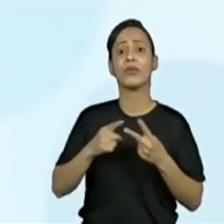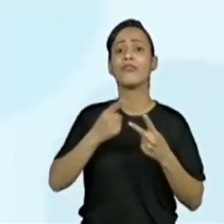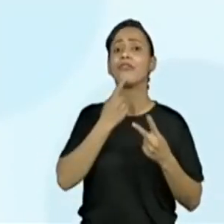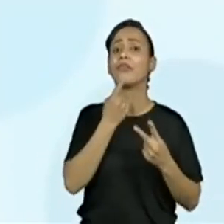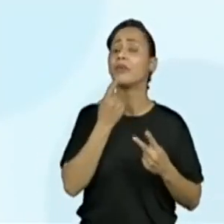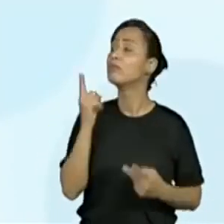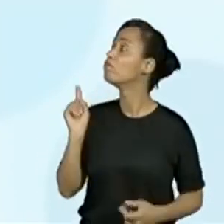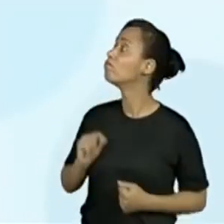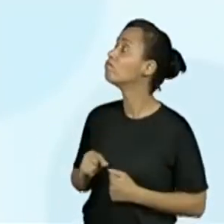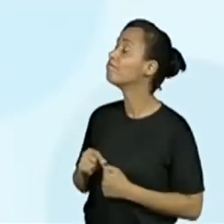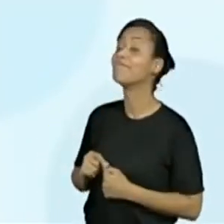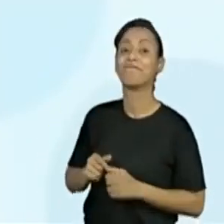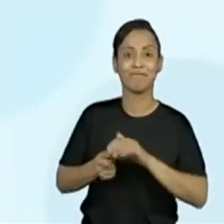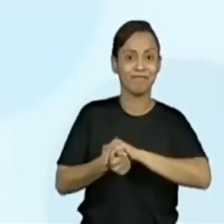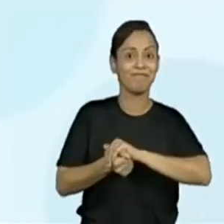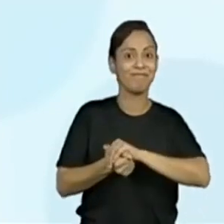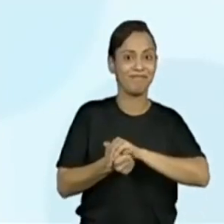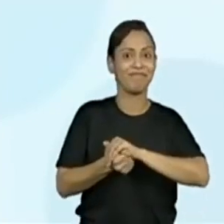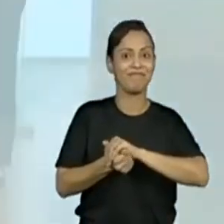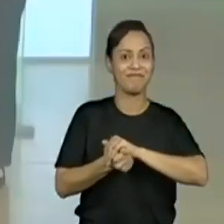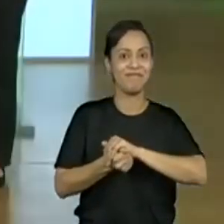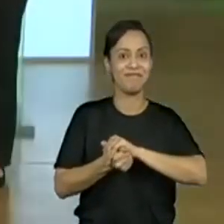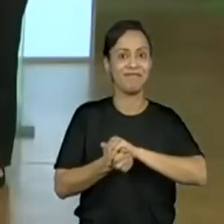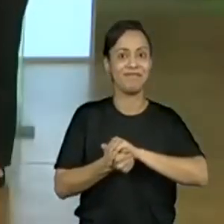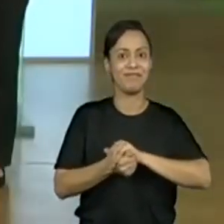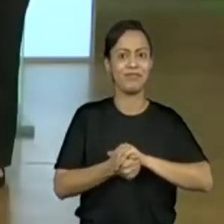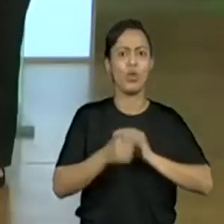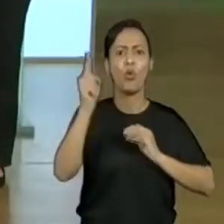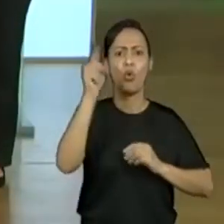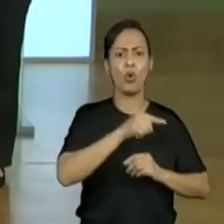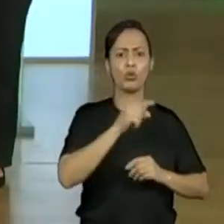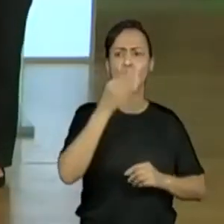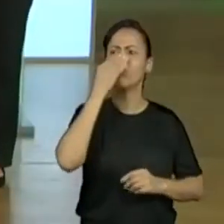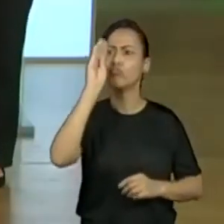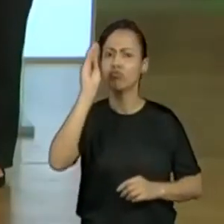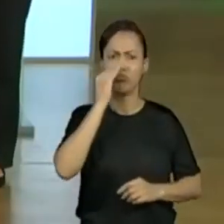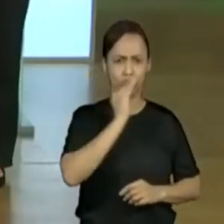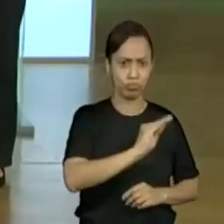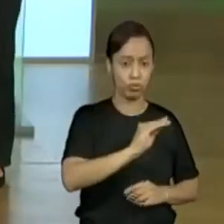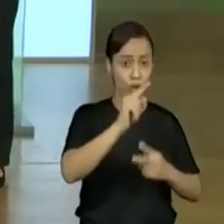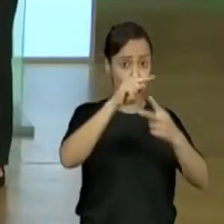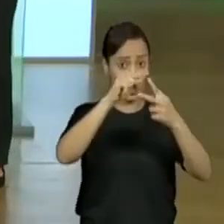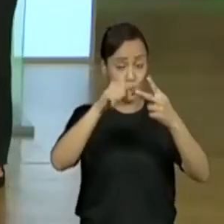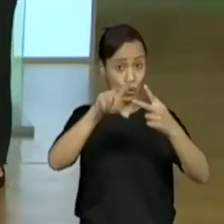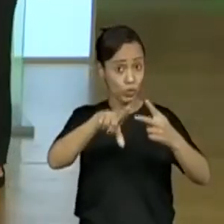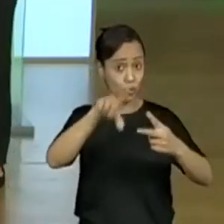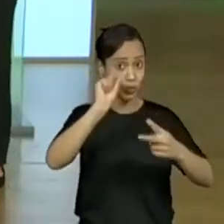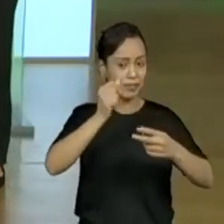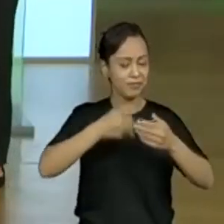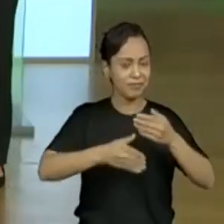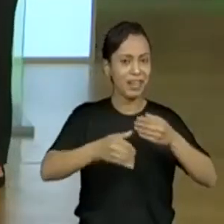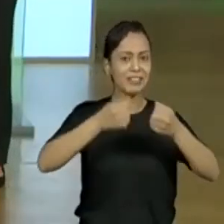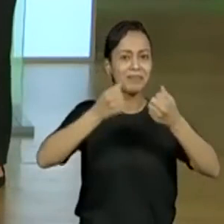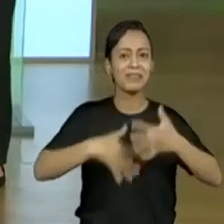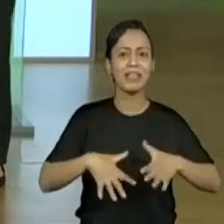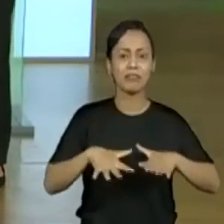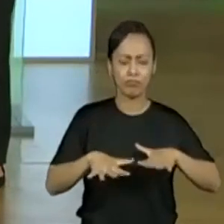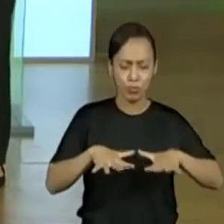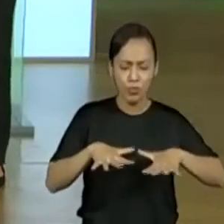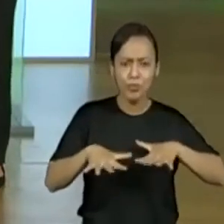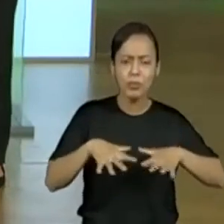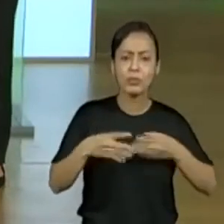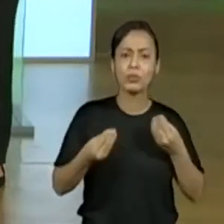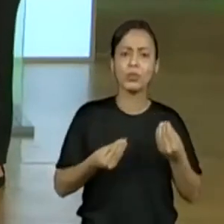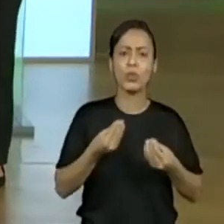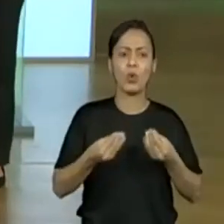falar ali muito sobre a locomoção dos peixes e nem das garças, não é? Não, não. A gente vai falar sobre a maneira de locomoção e vai pensar